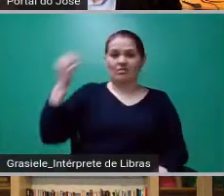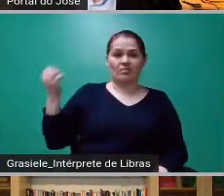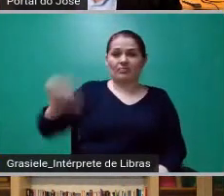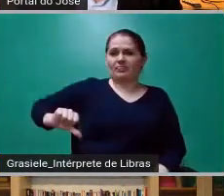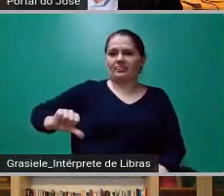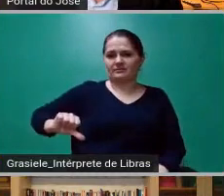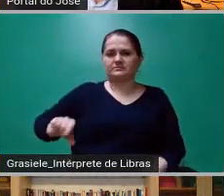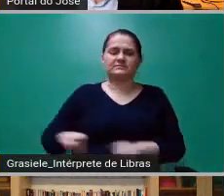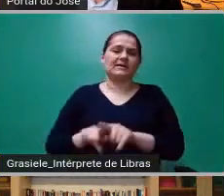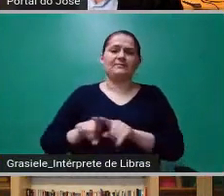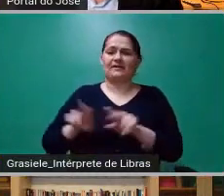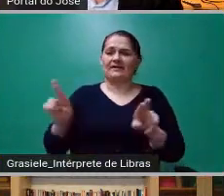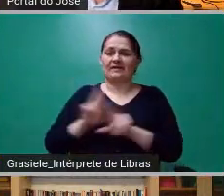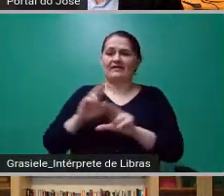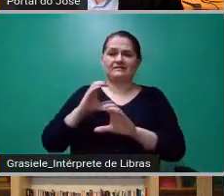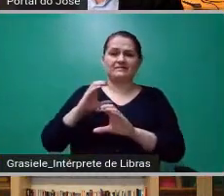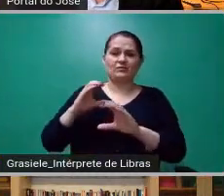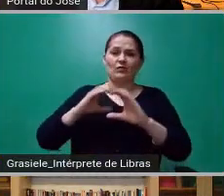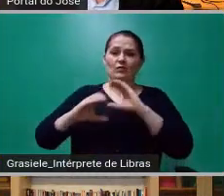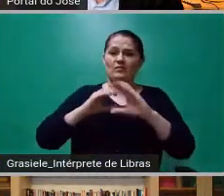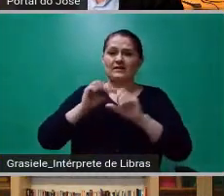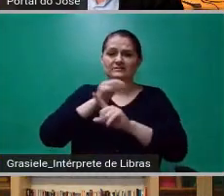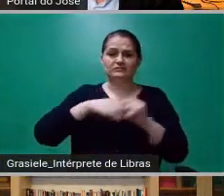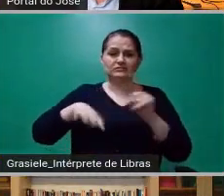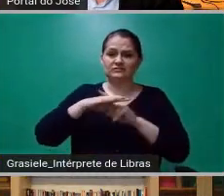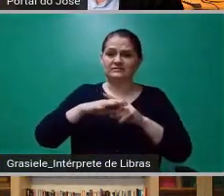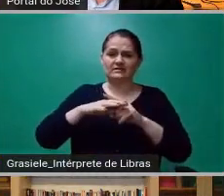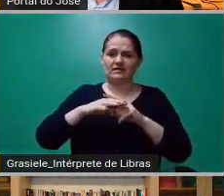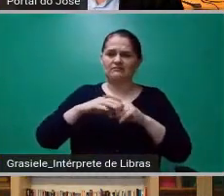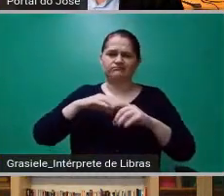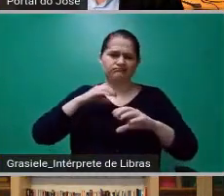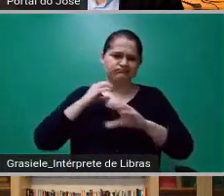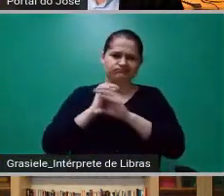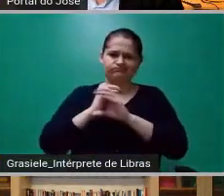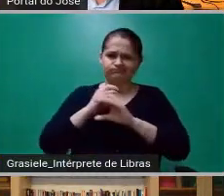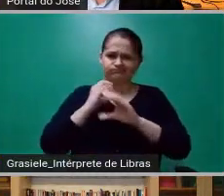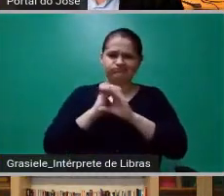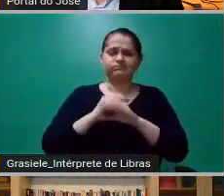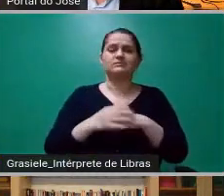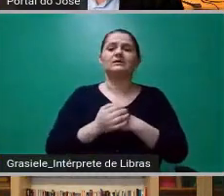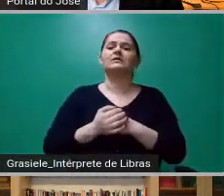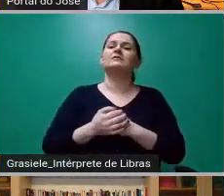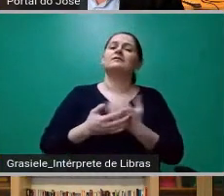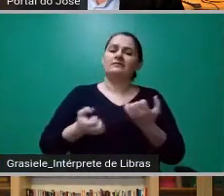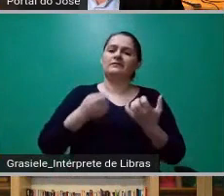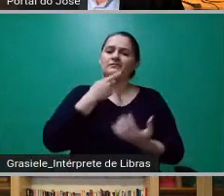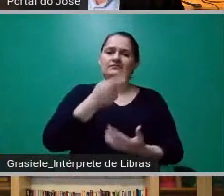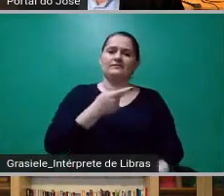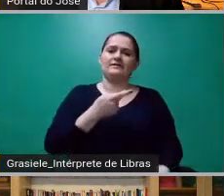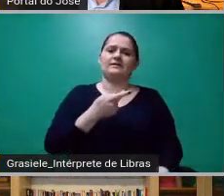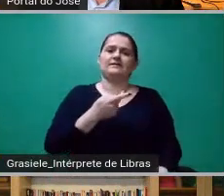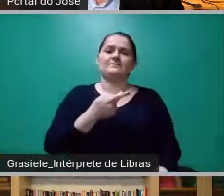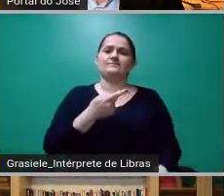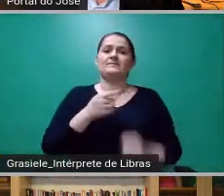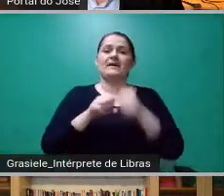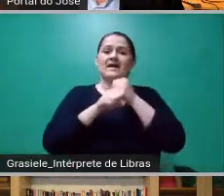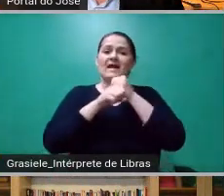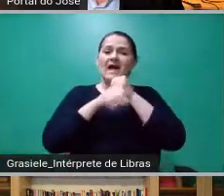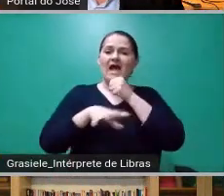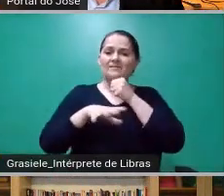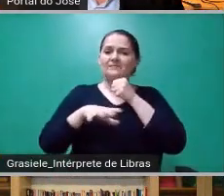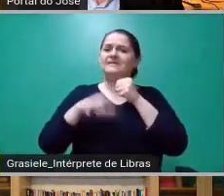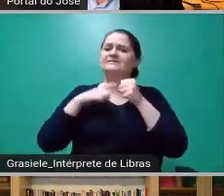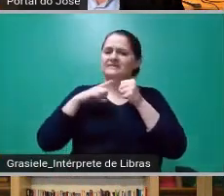social, com a comunicação de massa, eu queria lembrar aqui que a imprensa vem passando por um processo de deslegitimação há muito tempo.